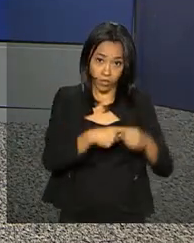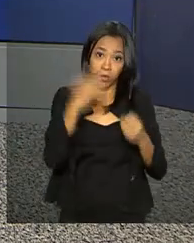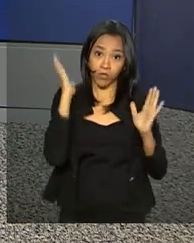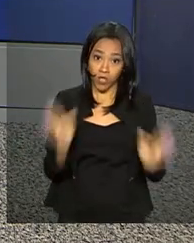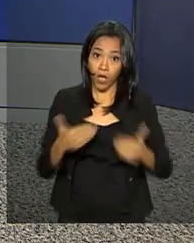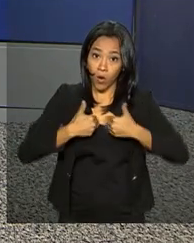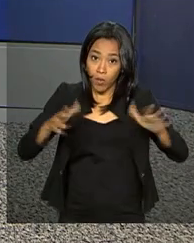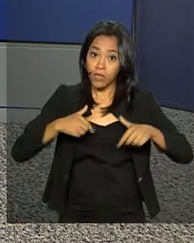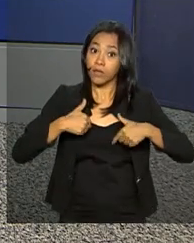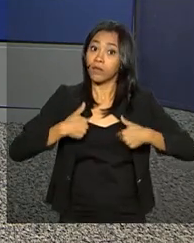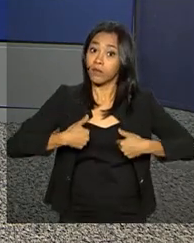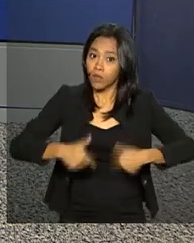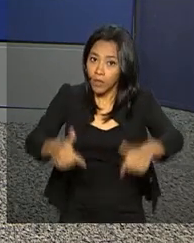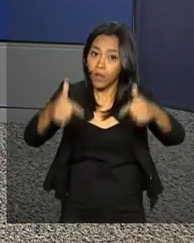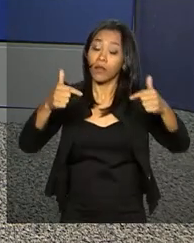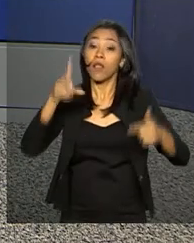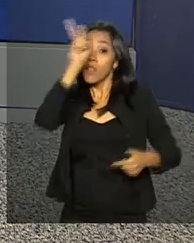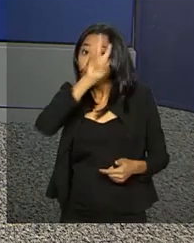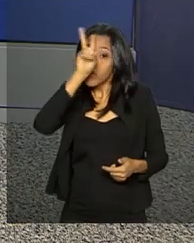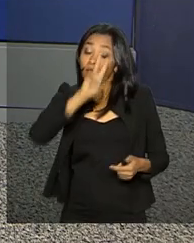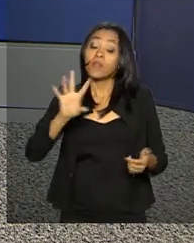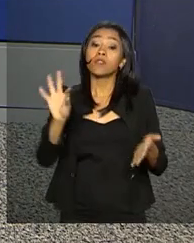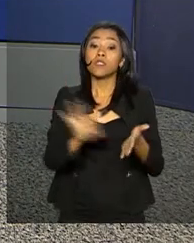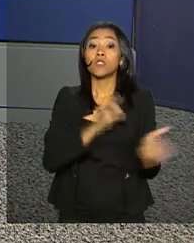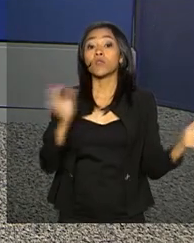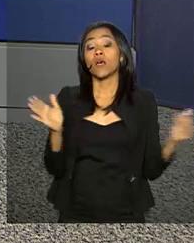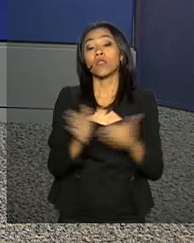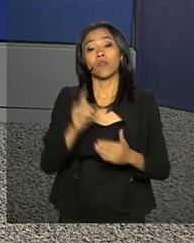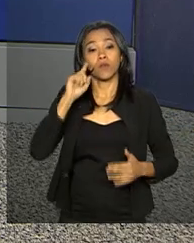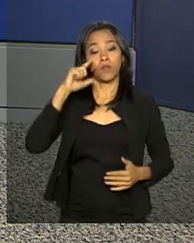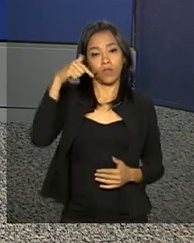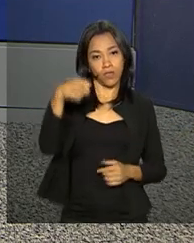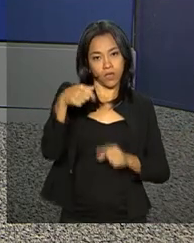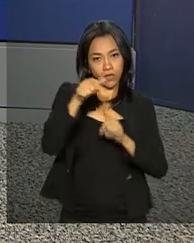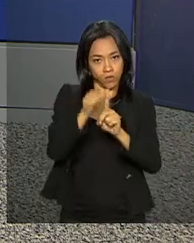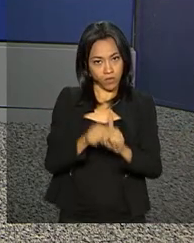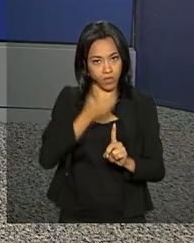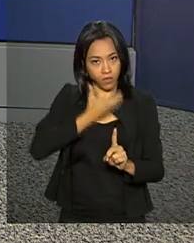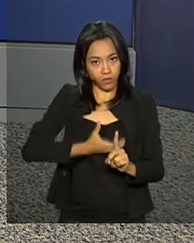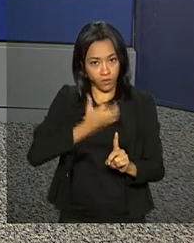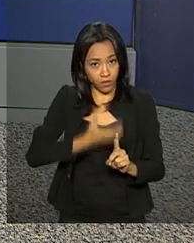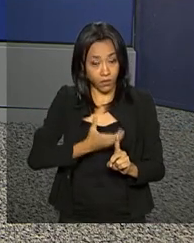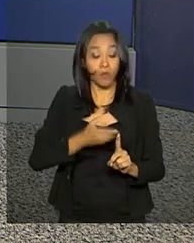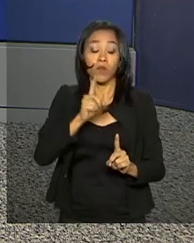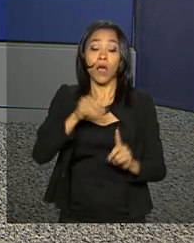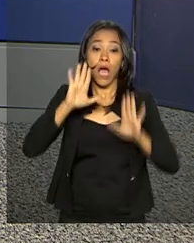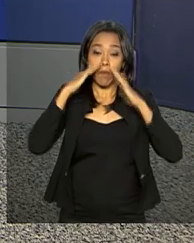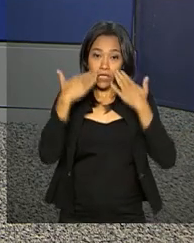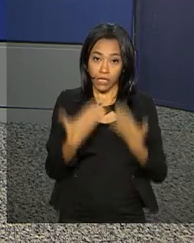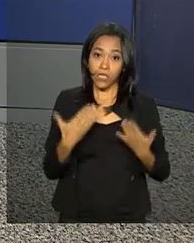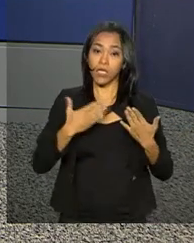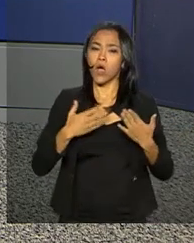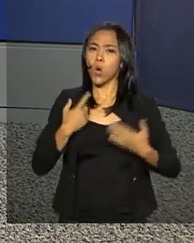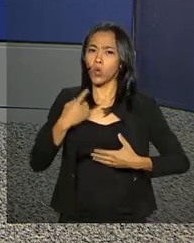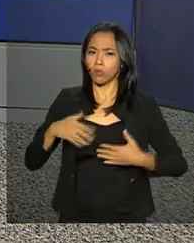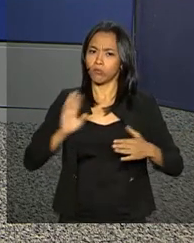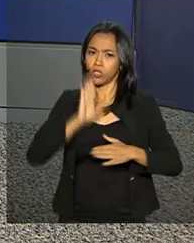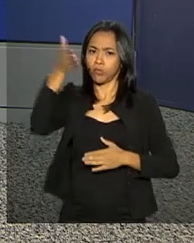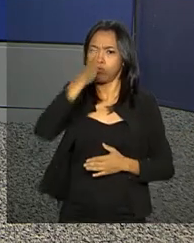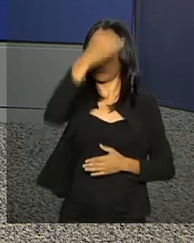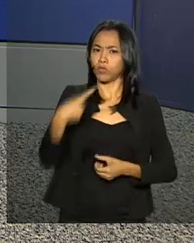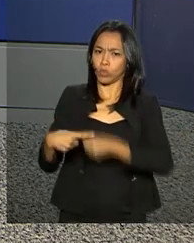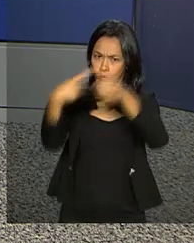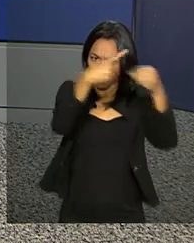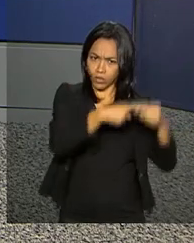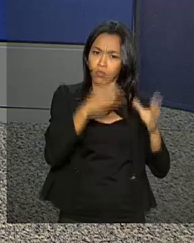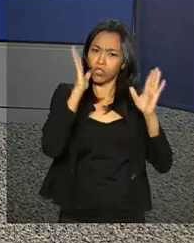imediata. Lembrando que as inscrições vão até o dia 7 de dezembro. A apresentação aos municípios dos profissionais já